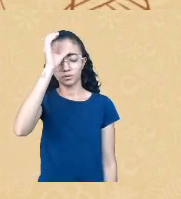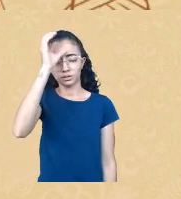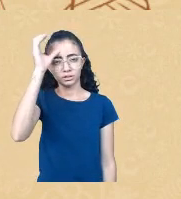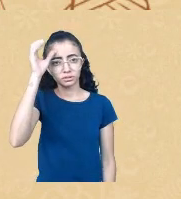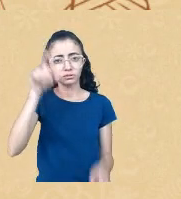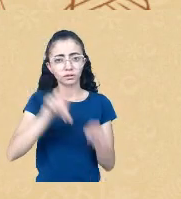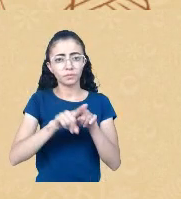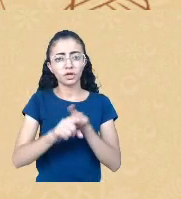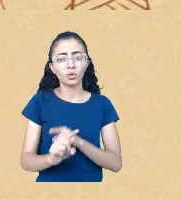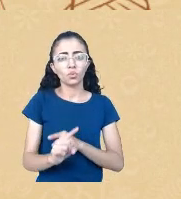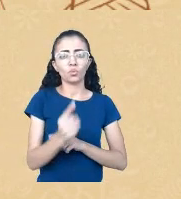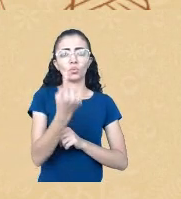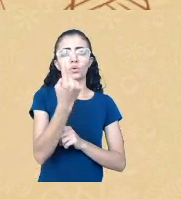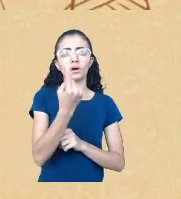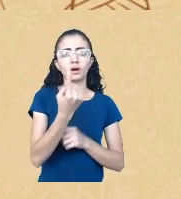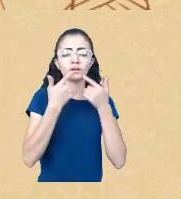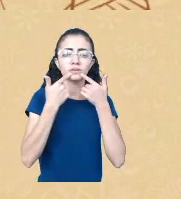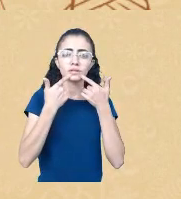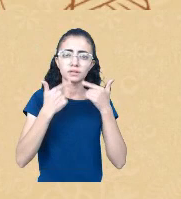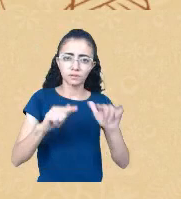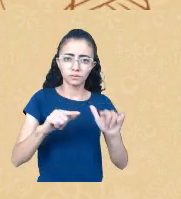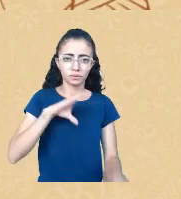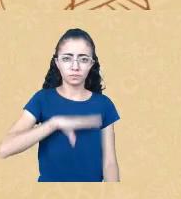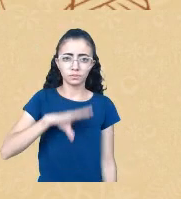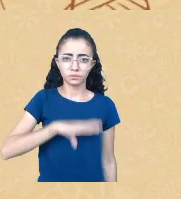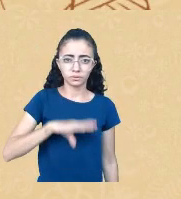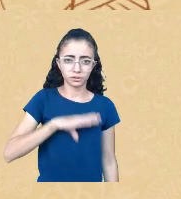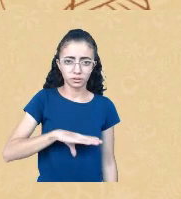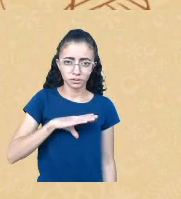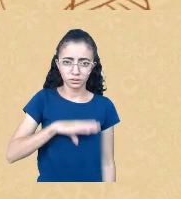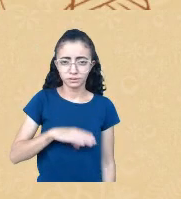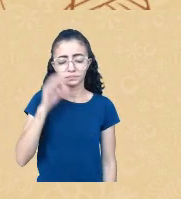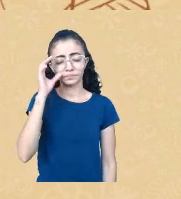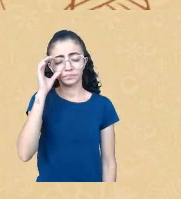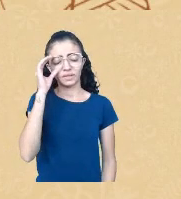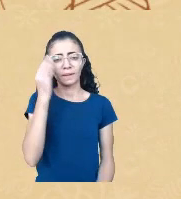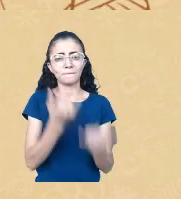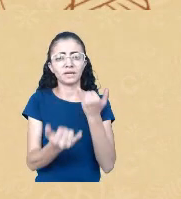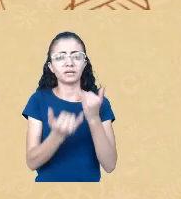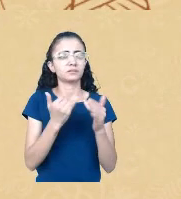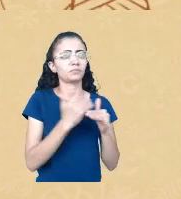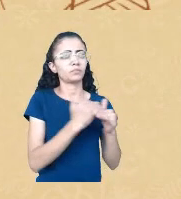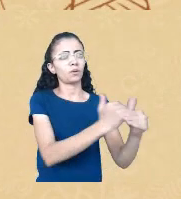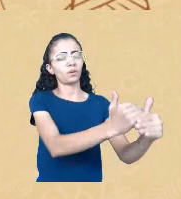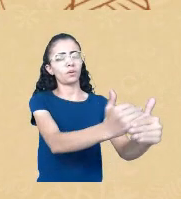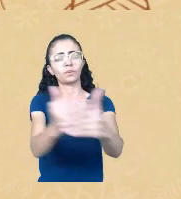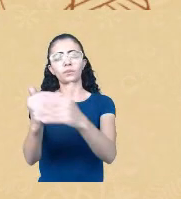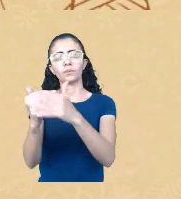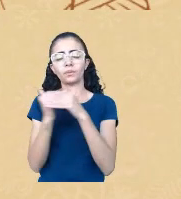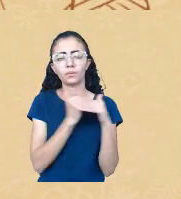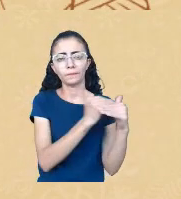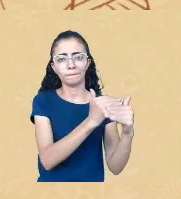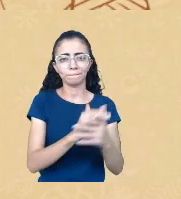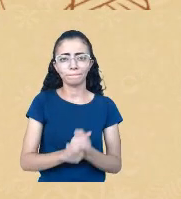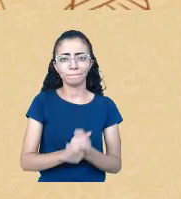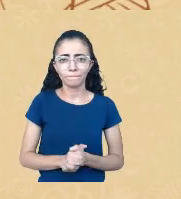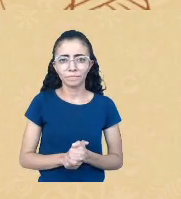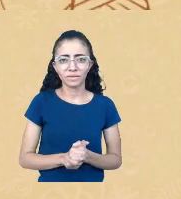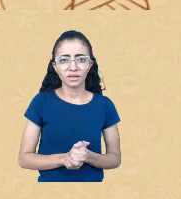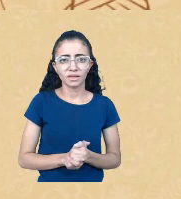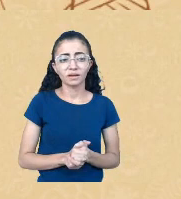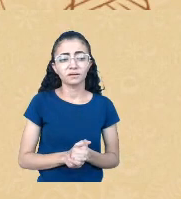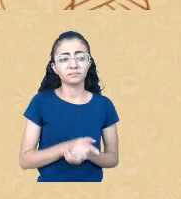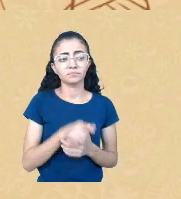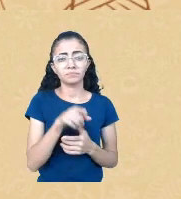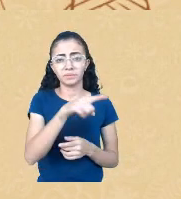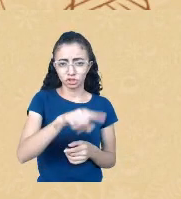essa nação de monocultura, né, como diz o Antioquenac, de pensamento, ela só se mantém com o etnocídio. Não tem